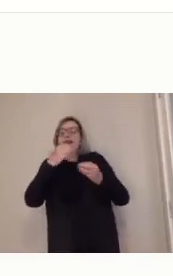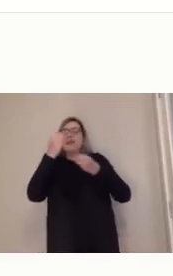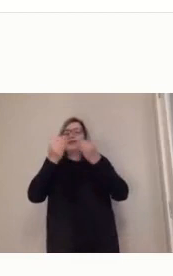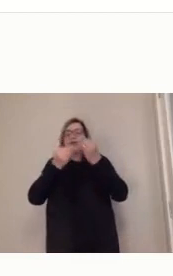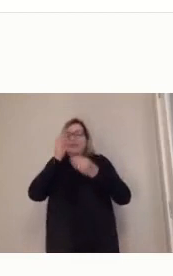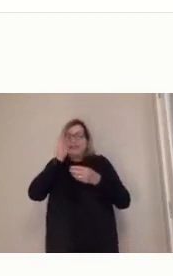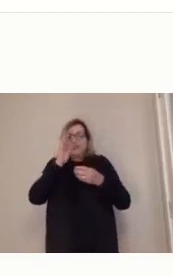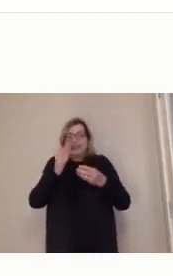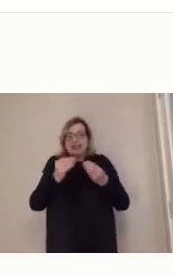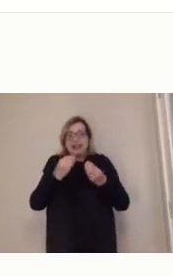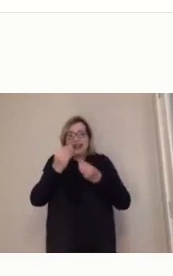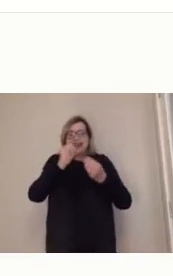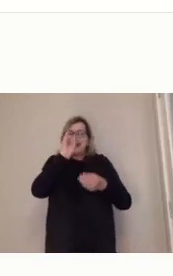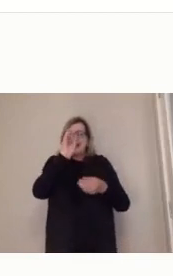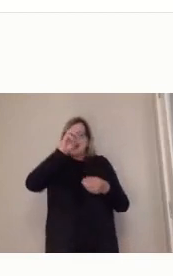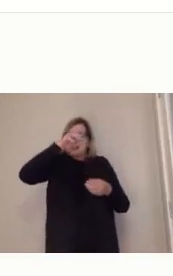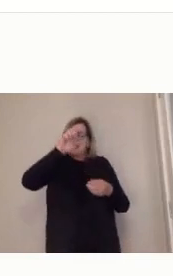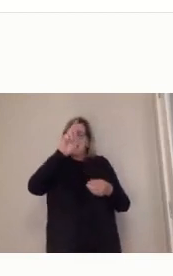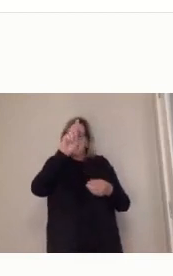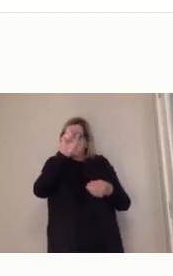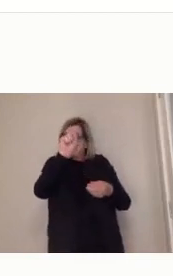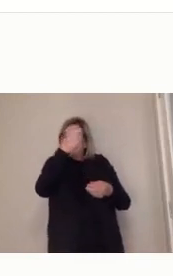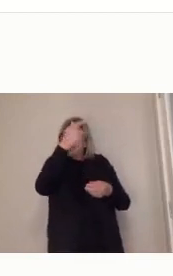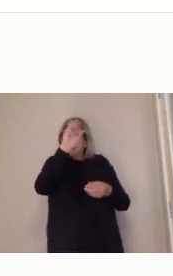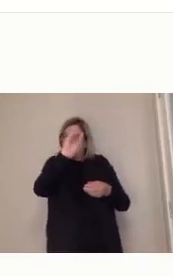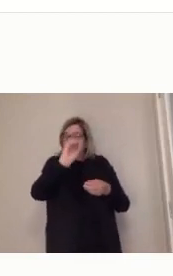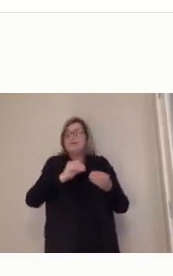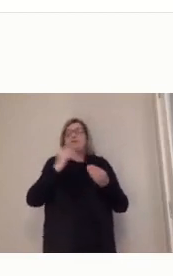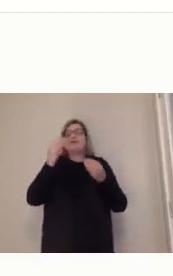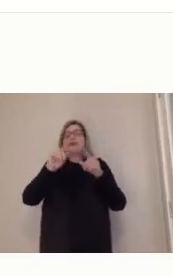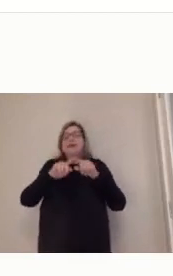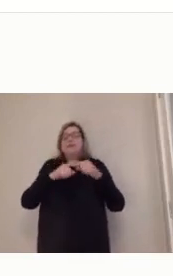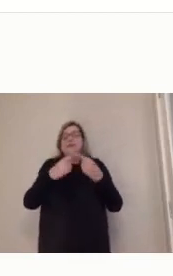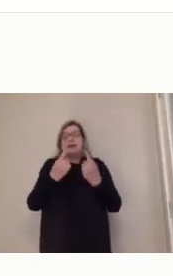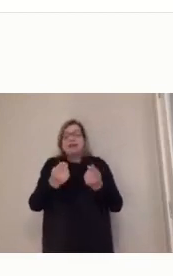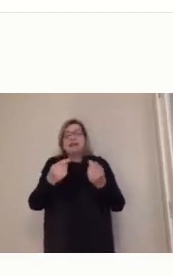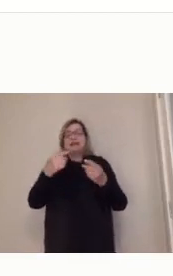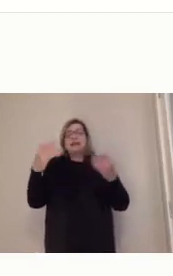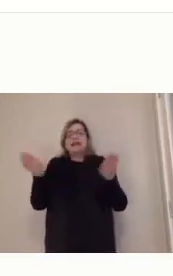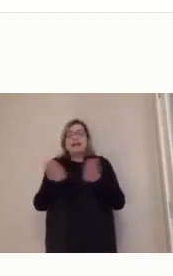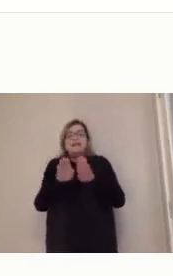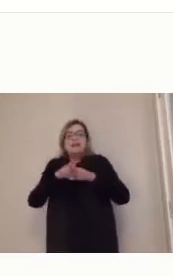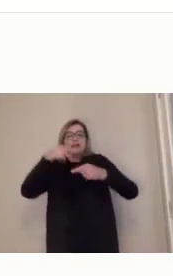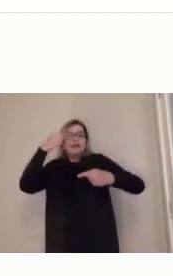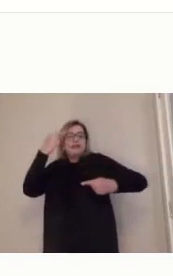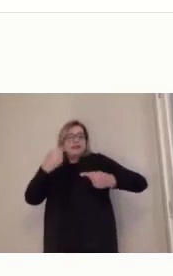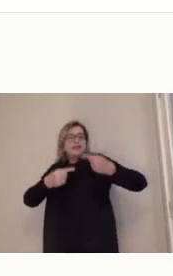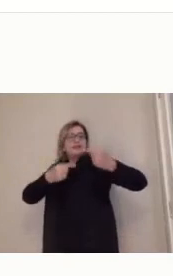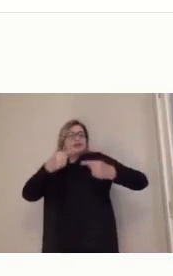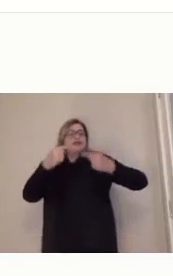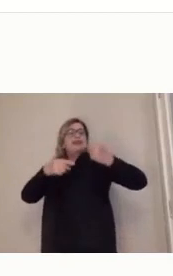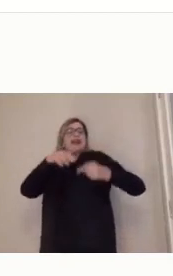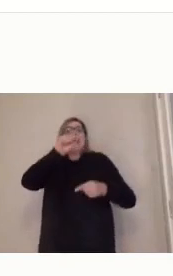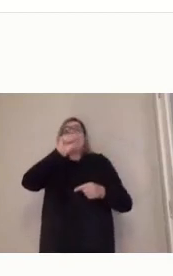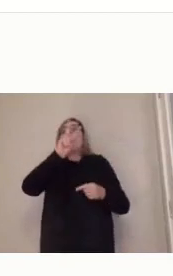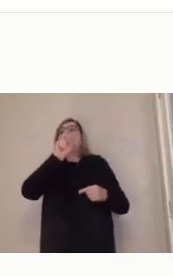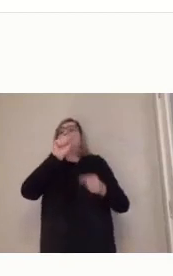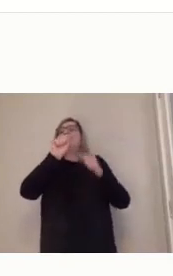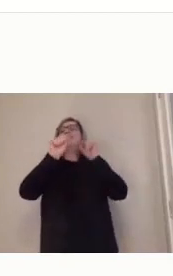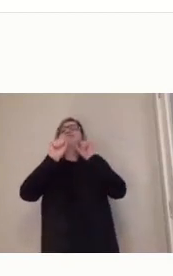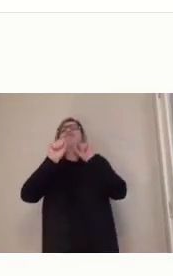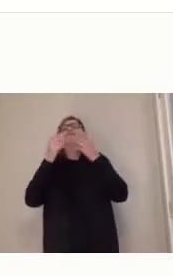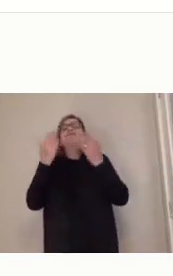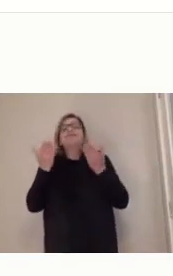tendo, né, acesso a ela, mas a gente também quer discutir o que que o ambiente virtual de aprendizagem se